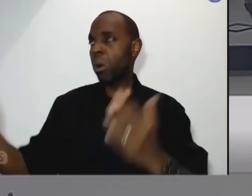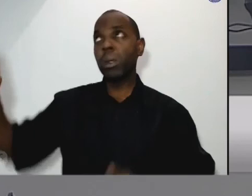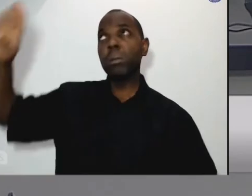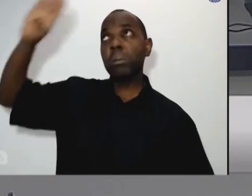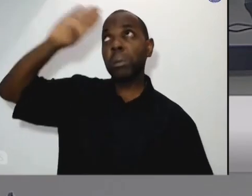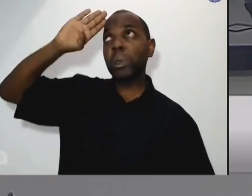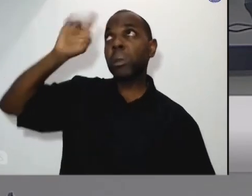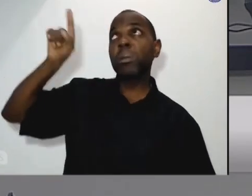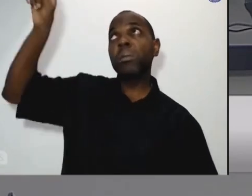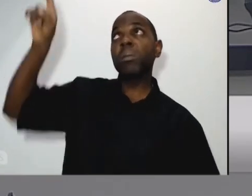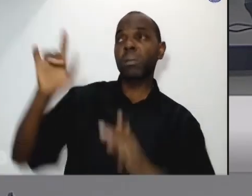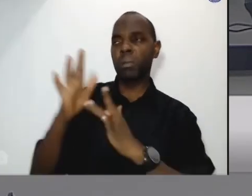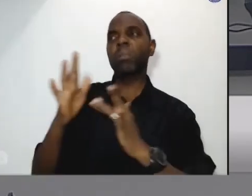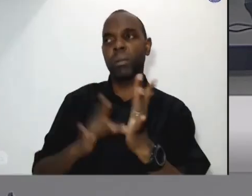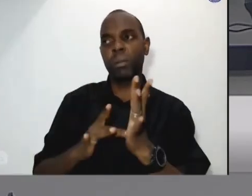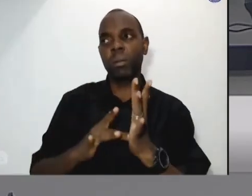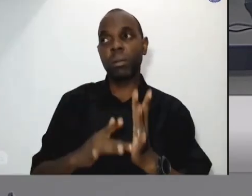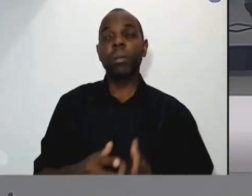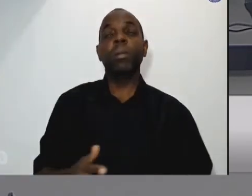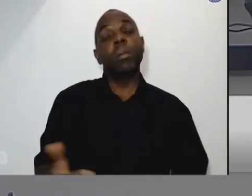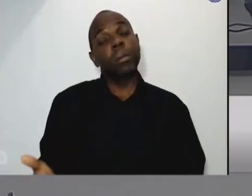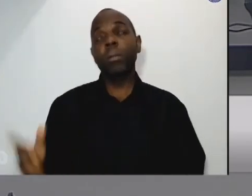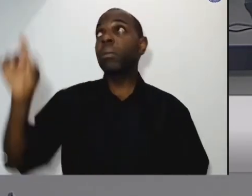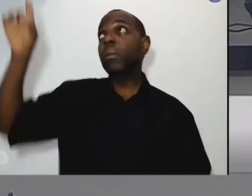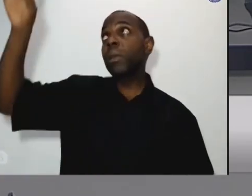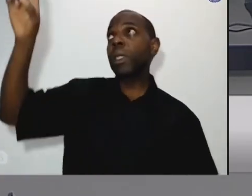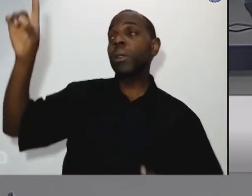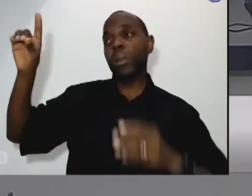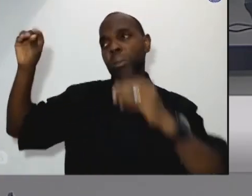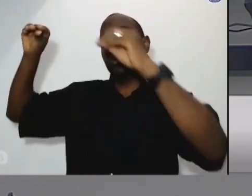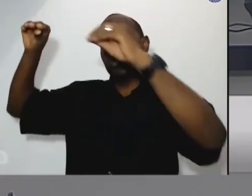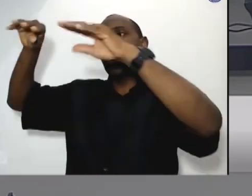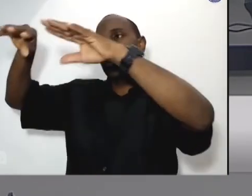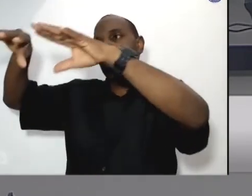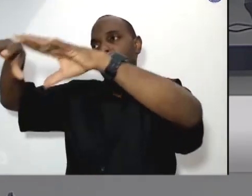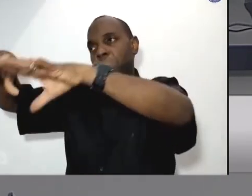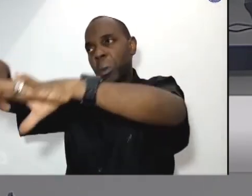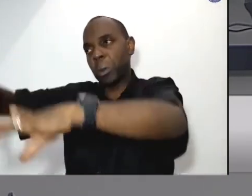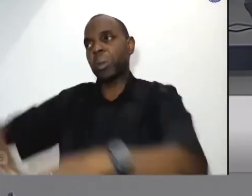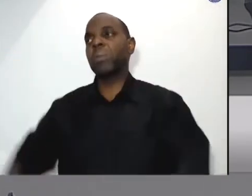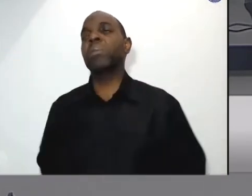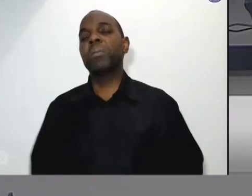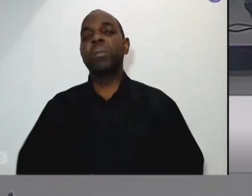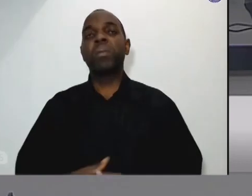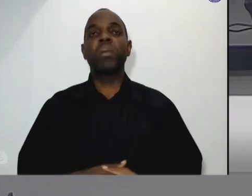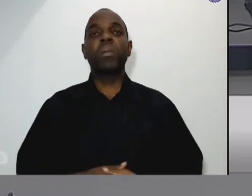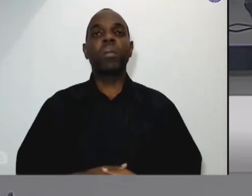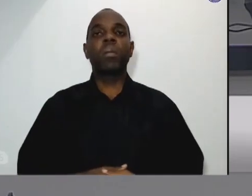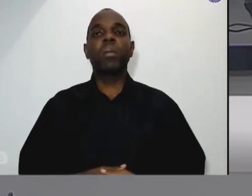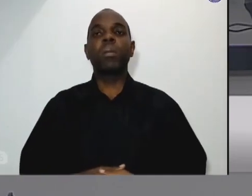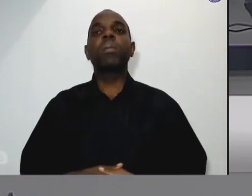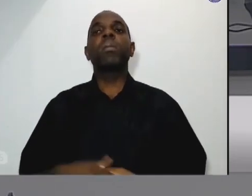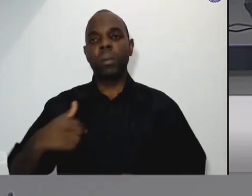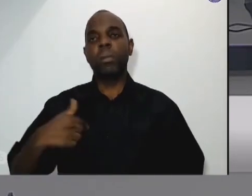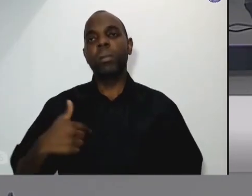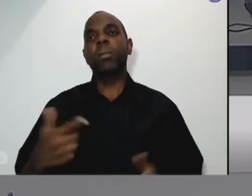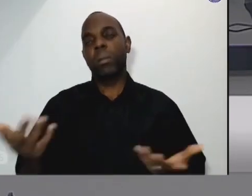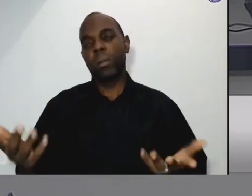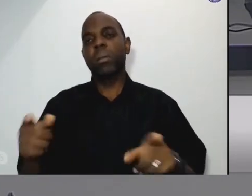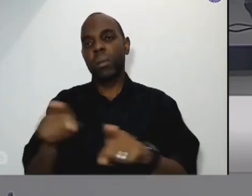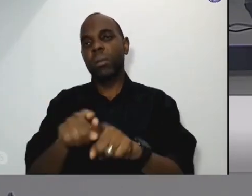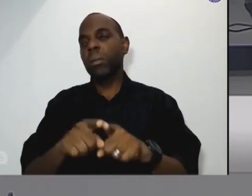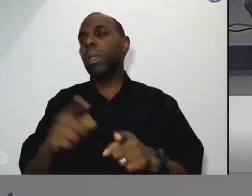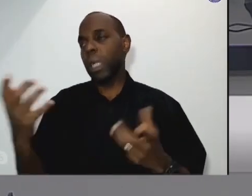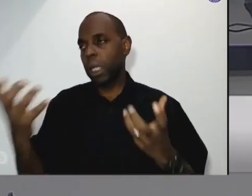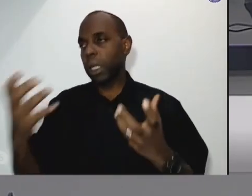que Deus continue lhe abençoando todos os passos do senhor quero sempre gozar do privilégio da sua amizade como até